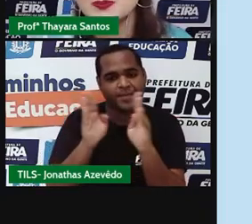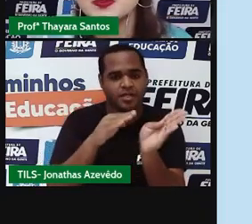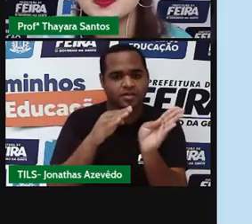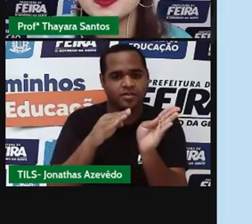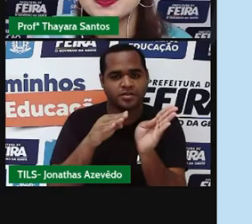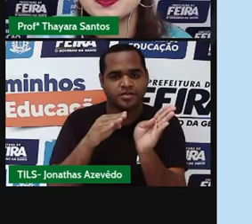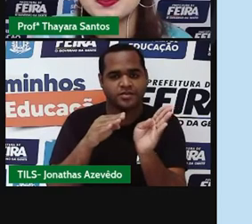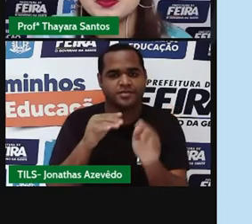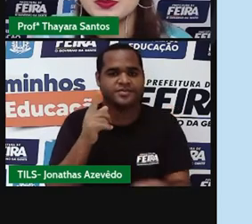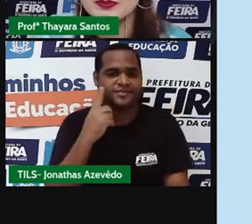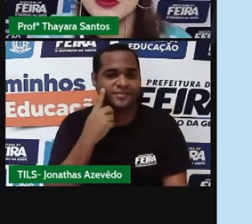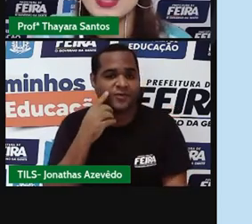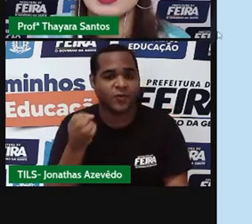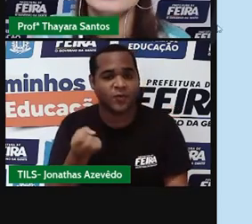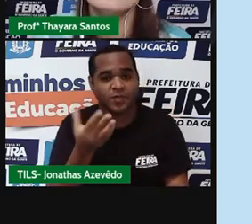gente.